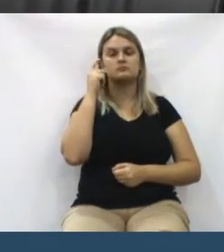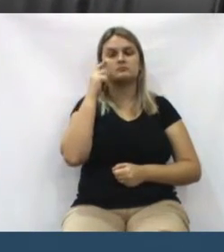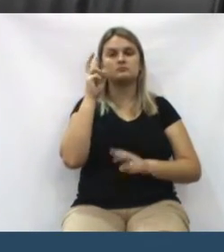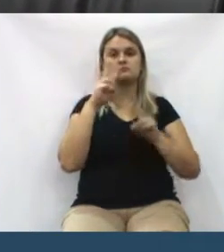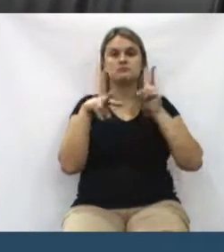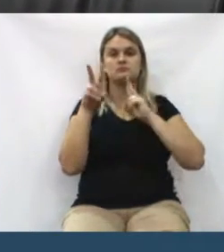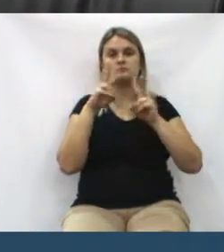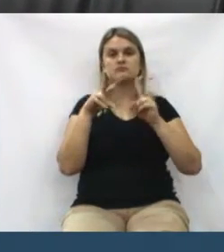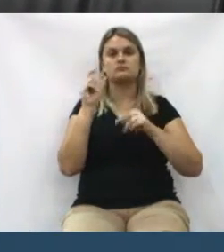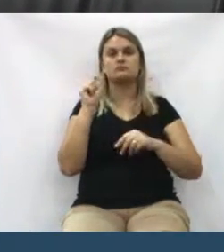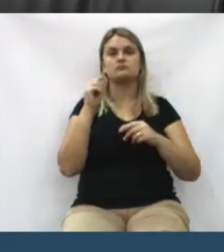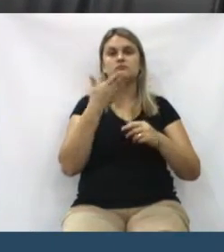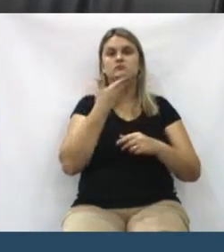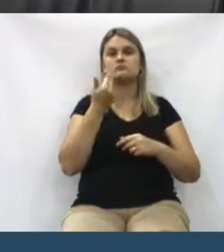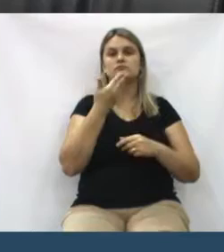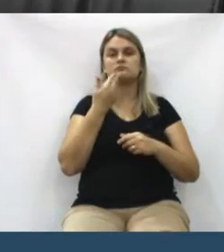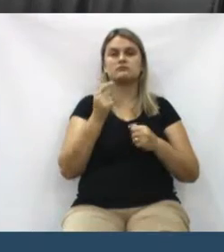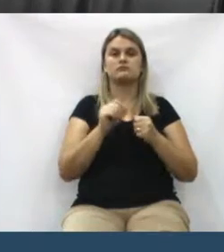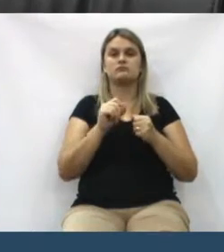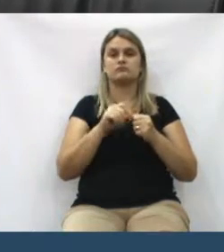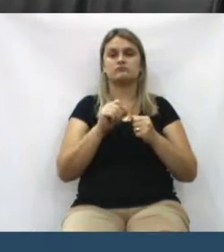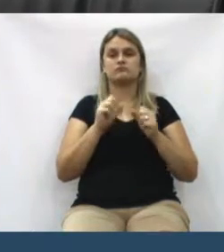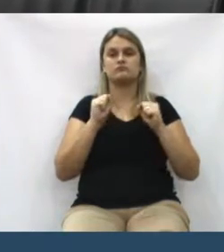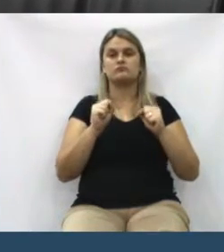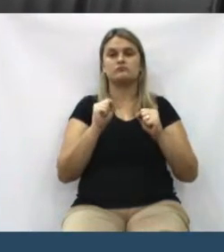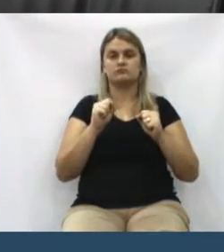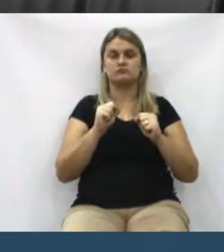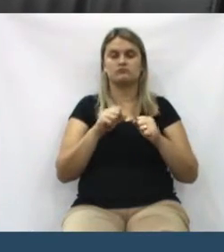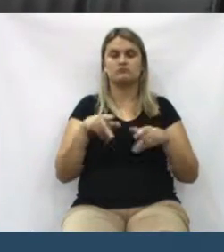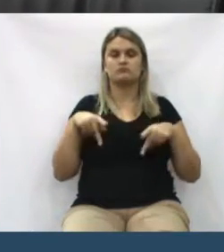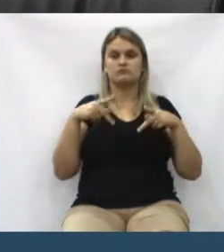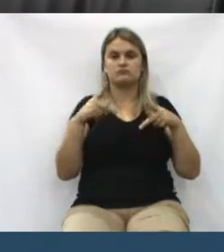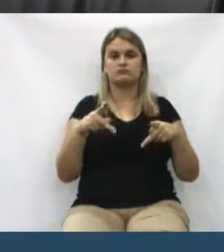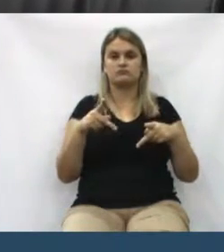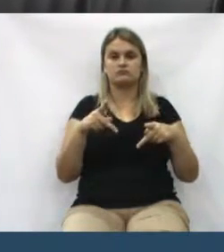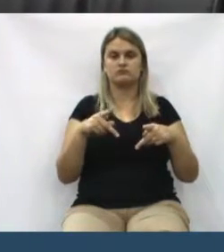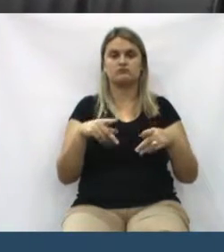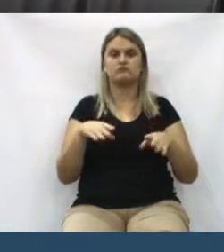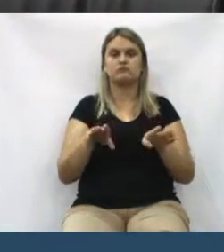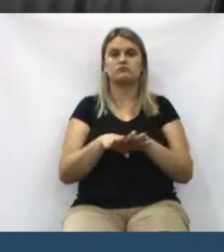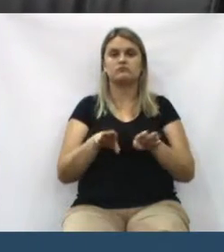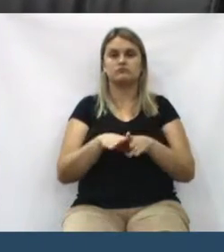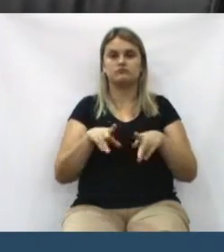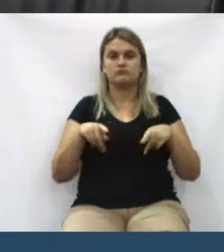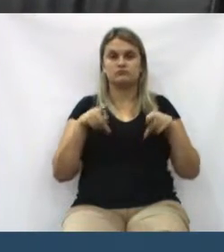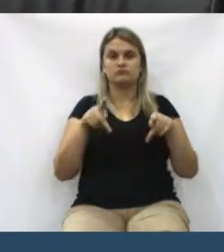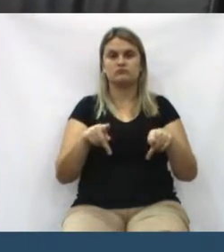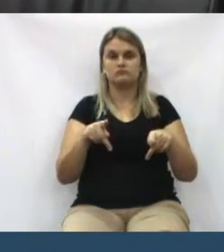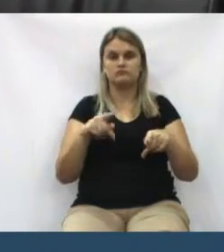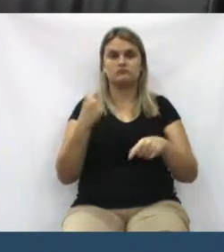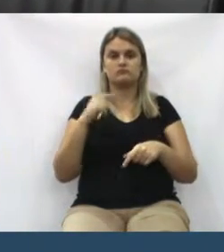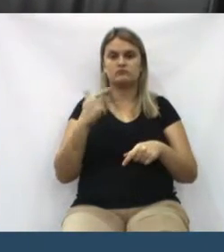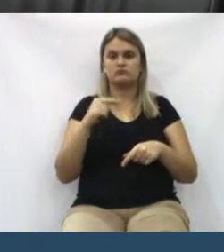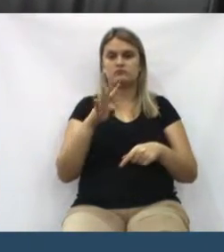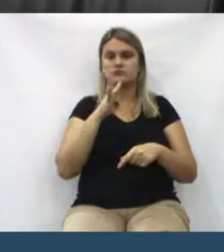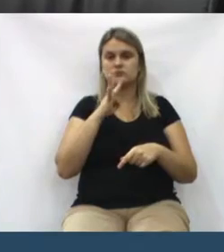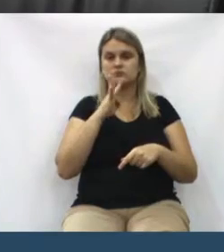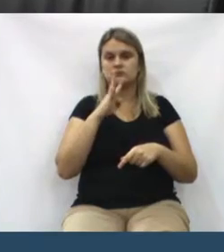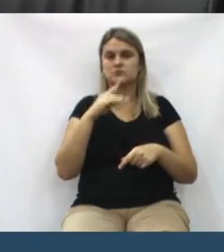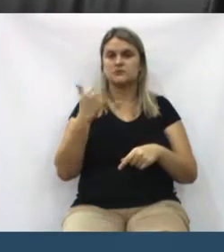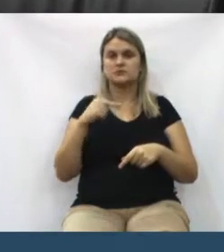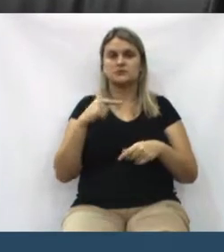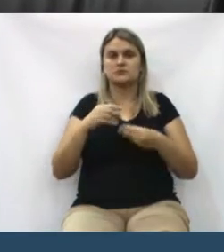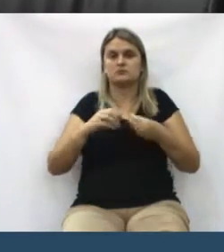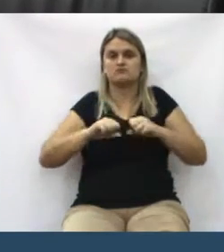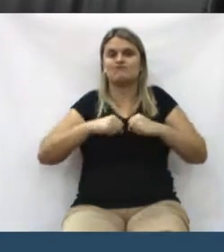o melhor atendimento possível para a população, e geralmente a população que não tem esse conhecimento, que não tem essa força para